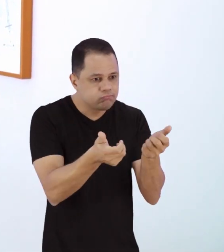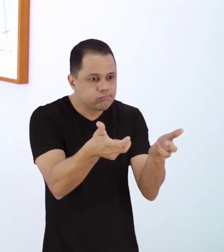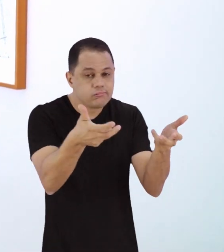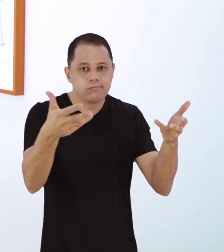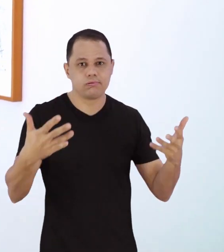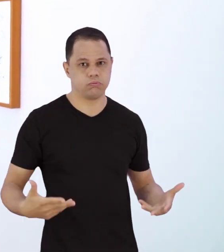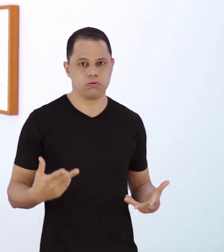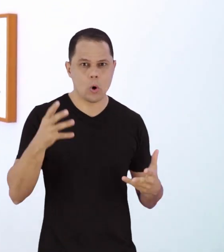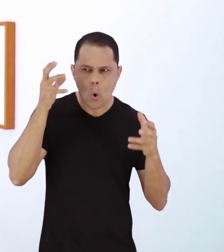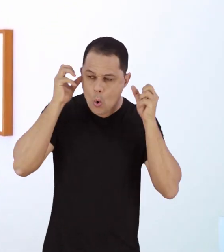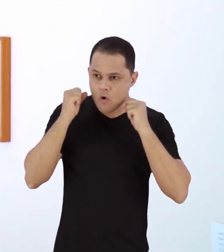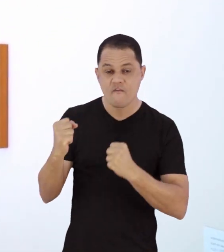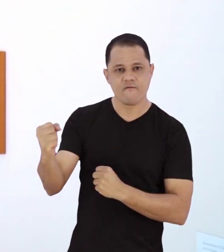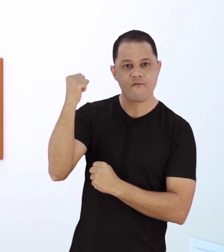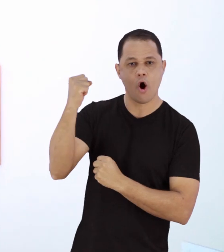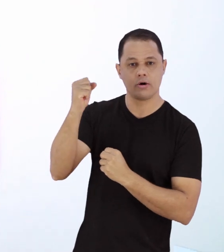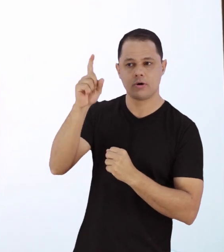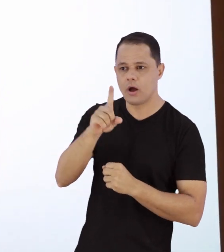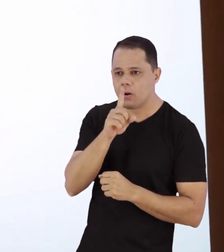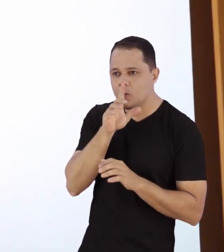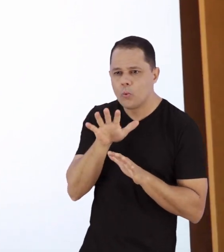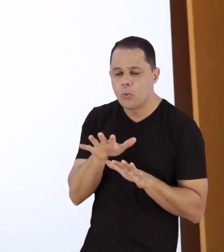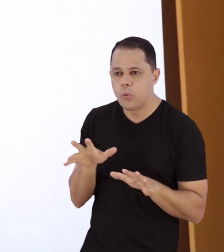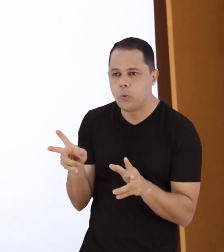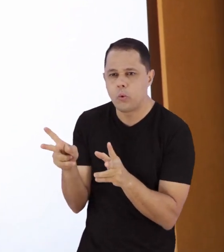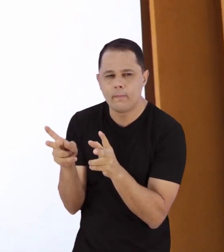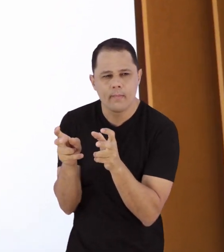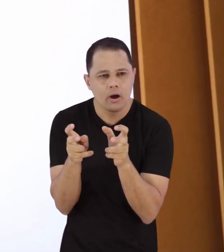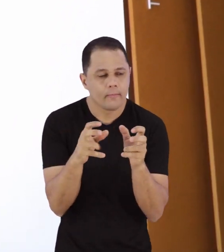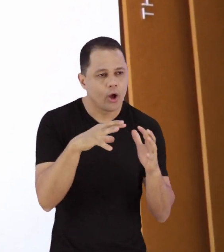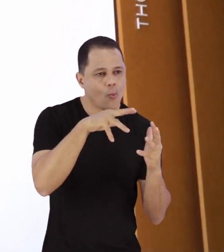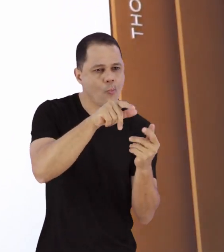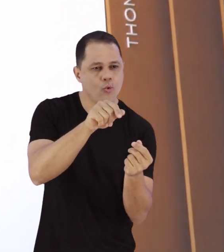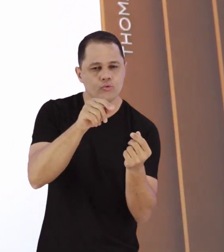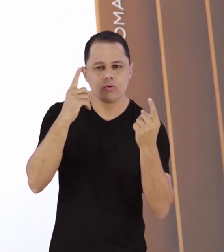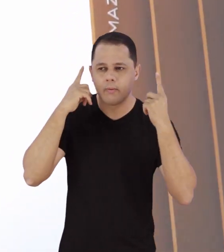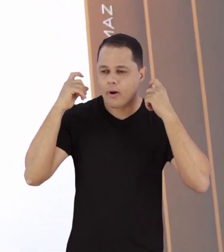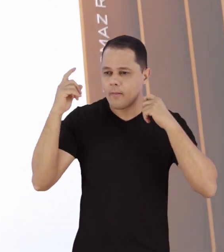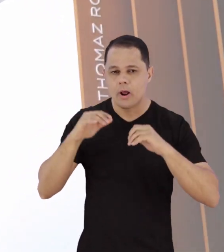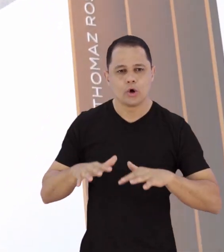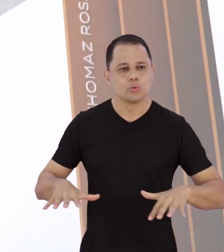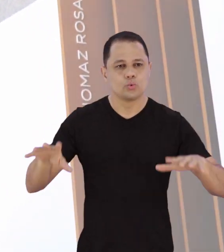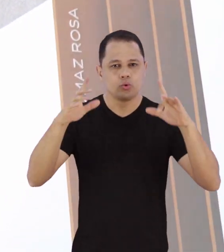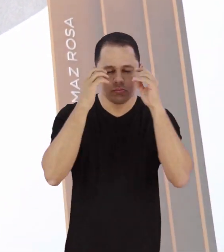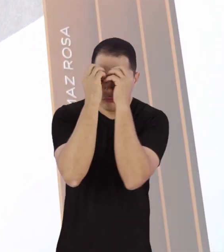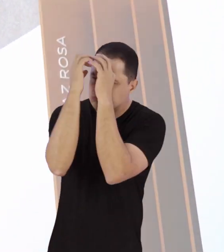dos ruídos psíquicos que deságuam em ações e transformações.